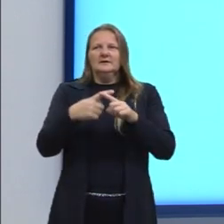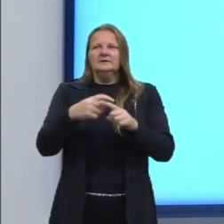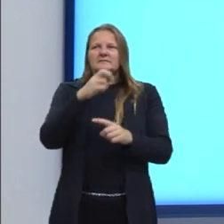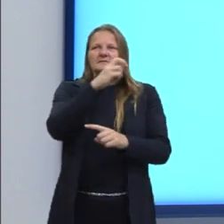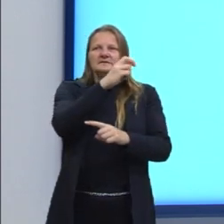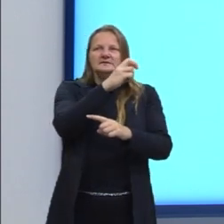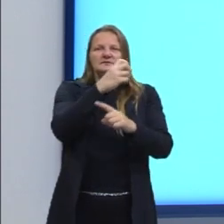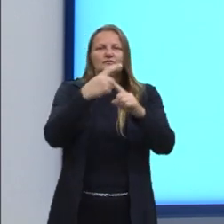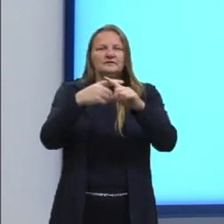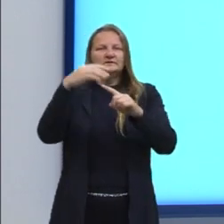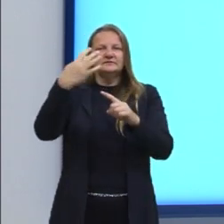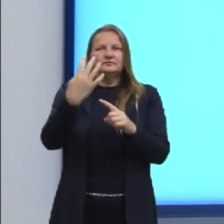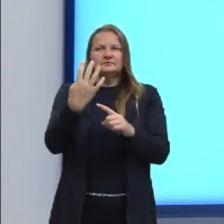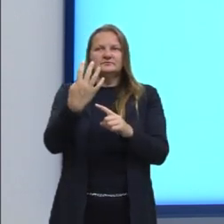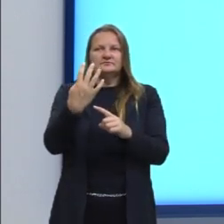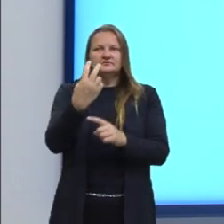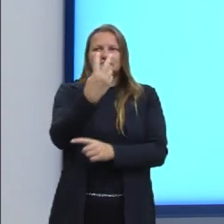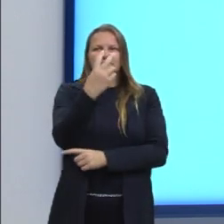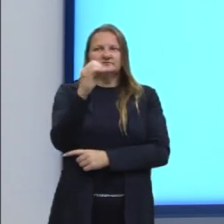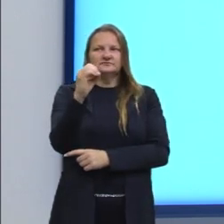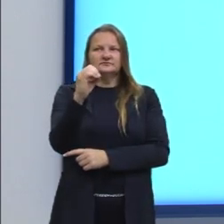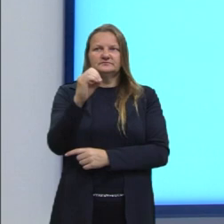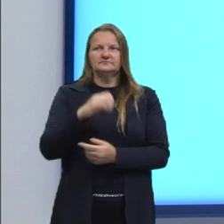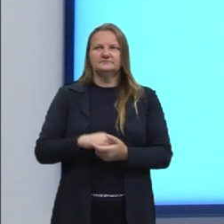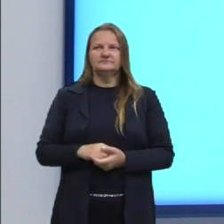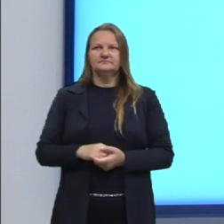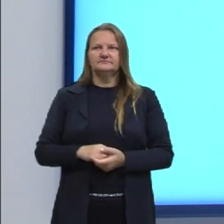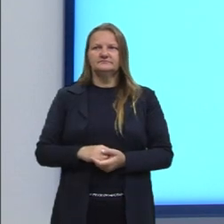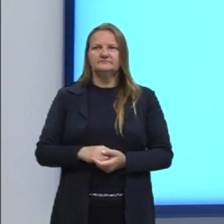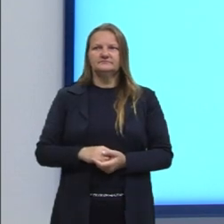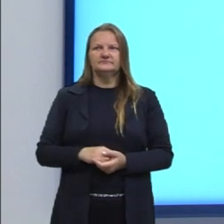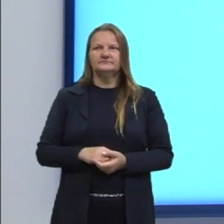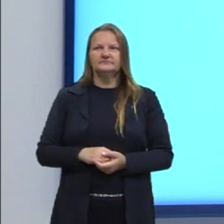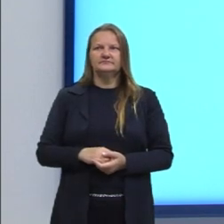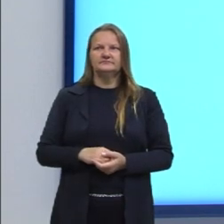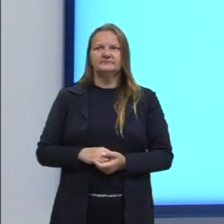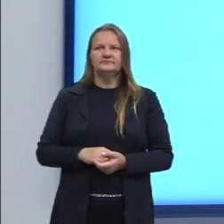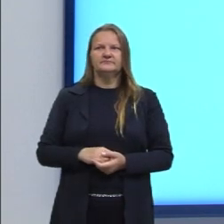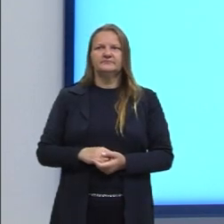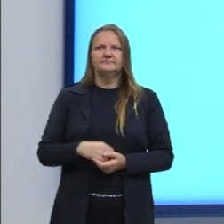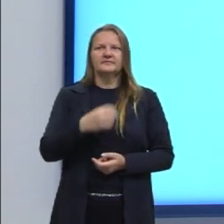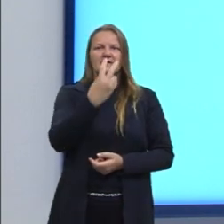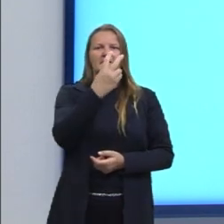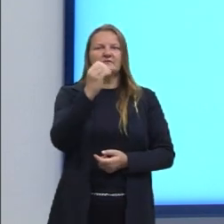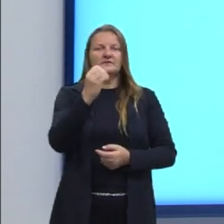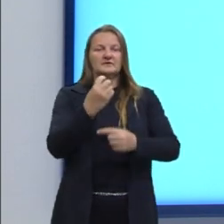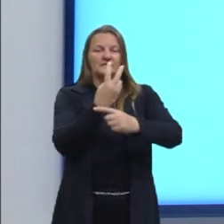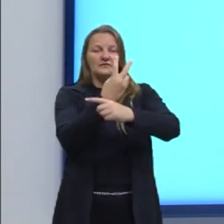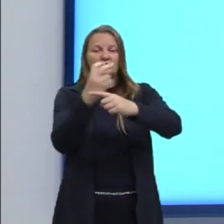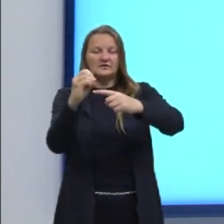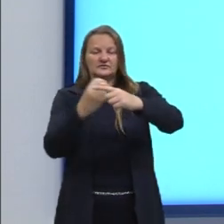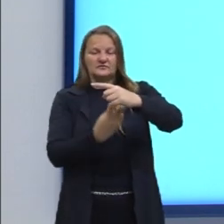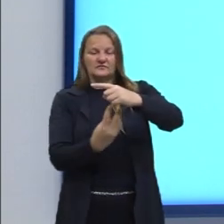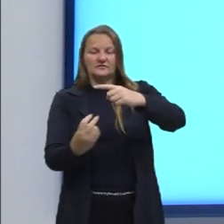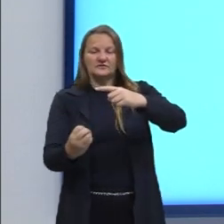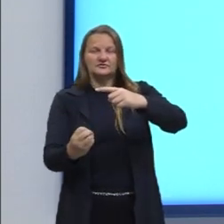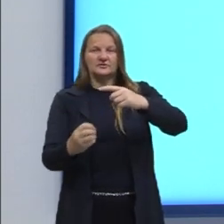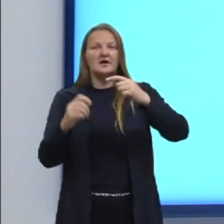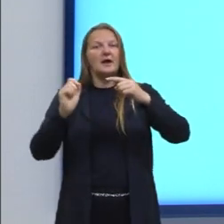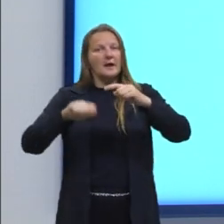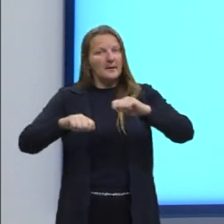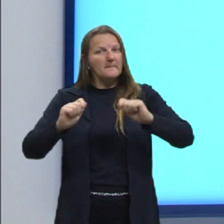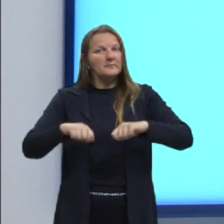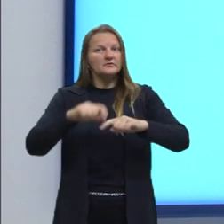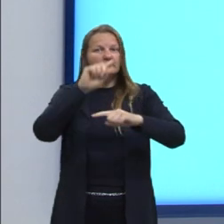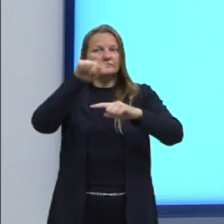5 vezes 4 é 20. E eu tenho 20 no numerador e 20 no denominador. Então, nós podemos